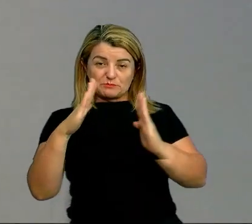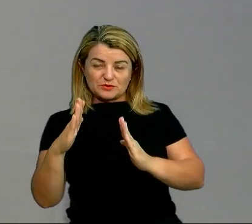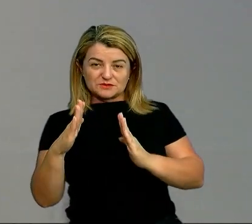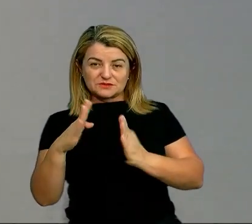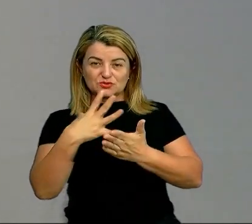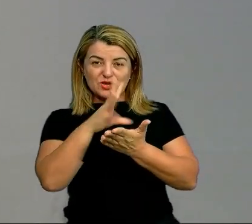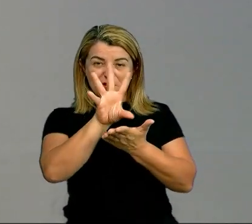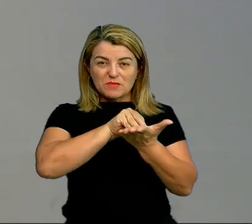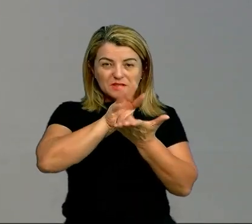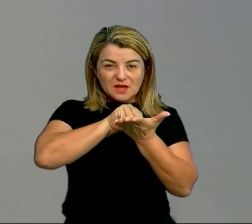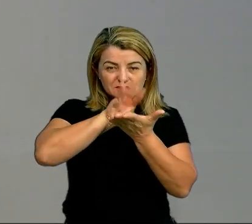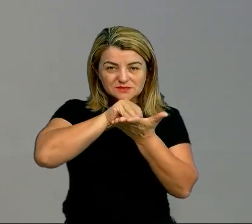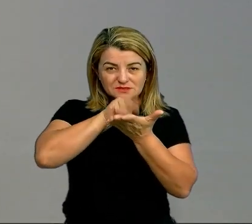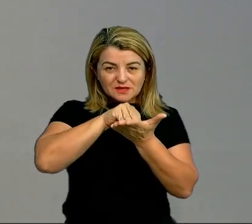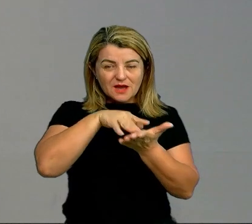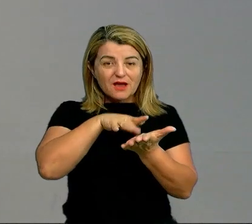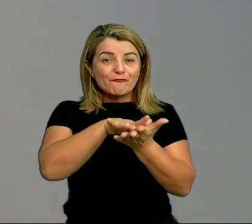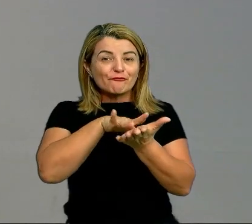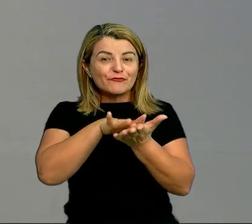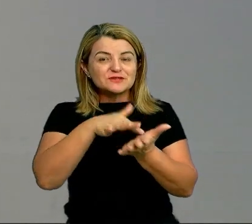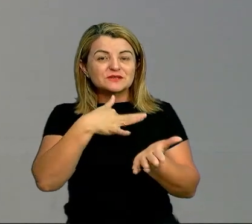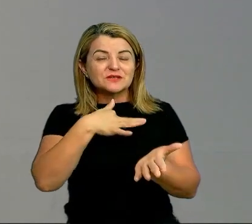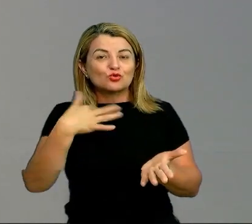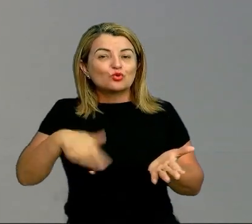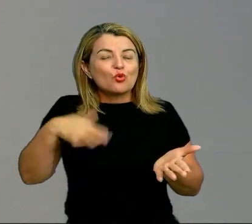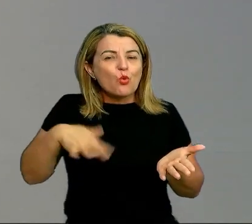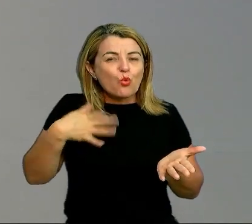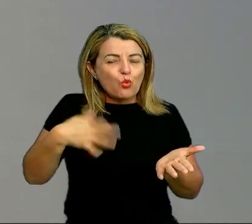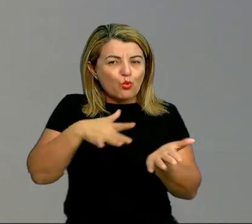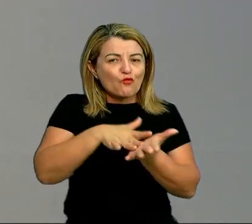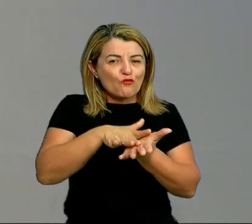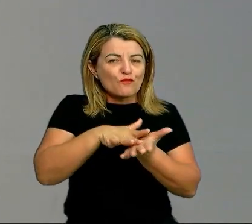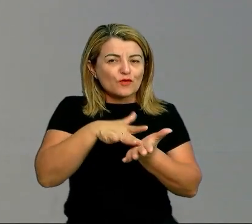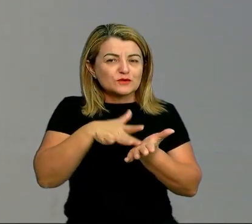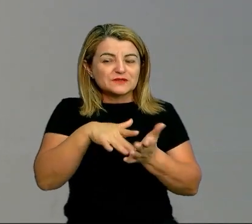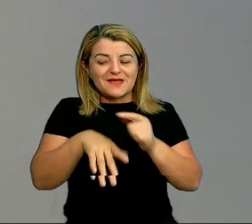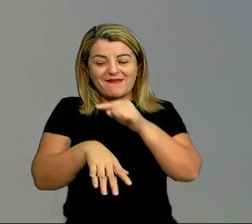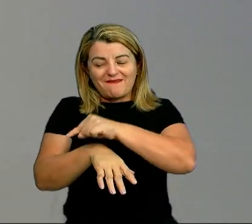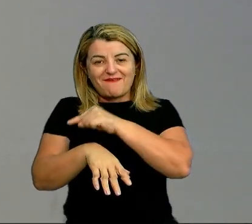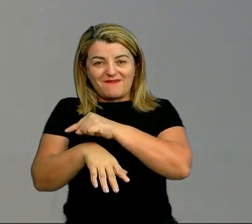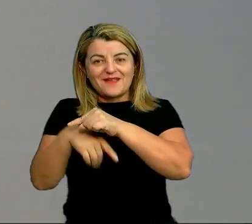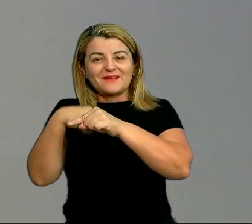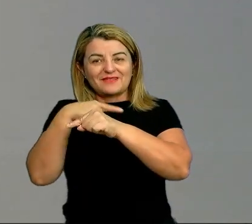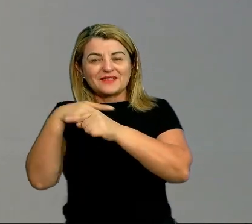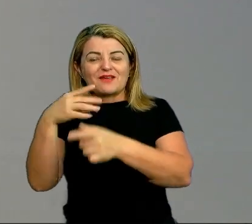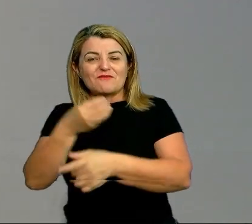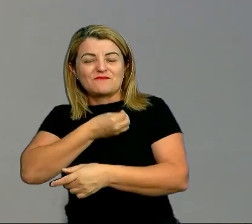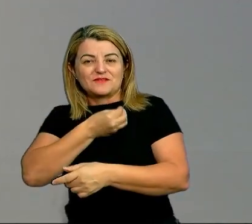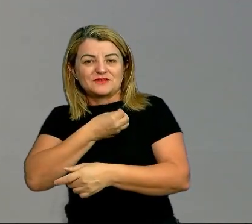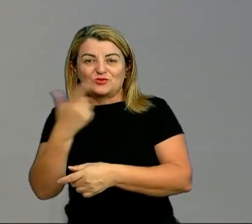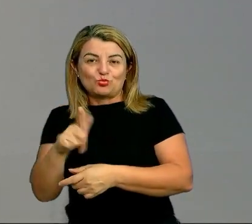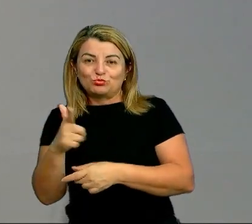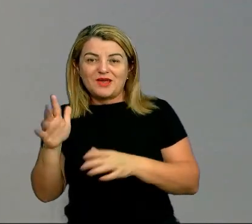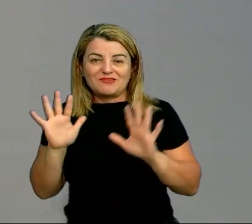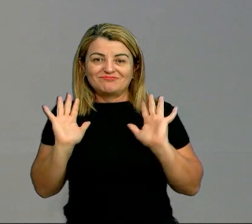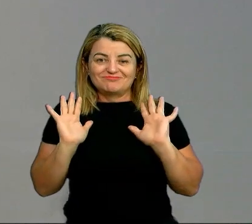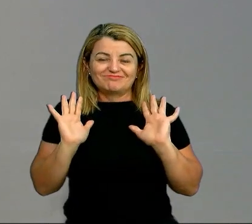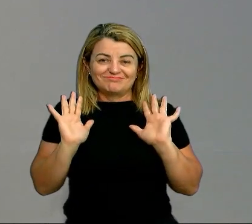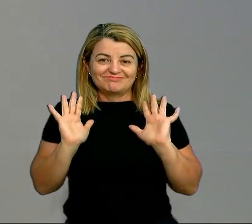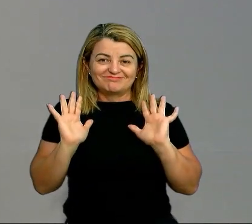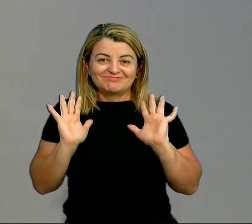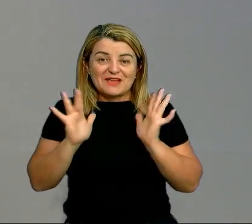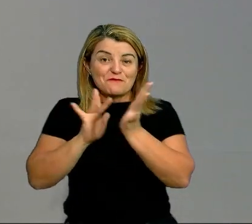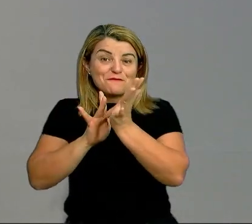imitação. Ele finge ter uma dor que lá ele, quanto escritor na vida real, não tem. Então, é a